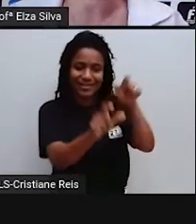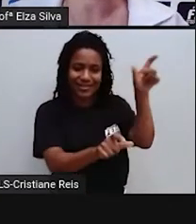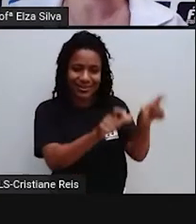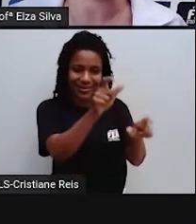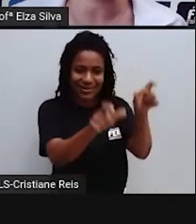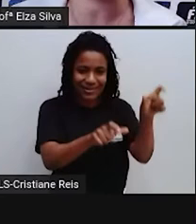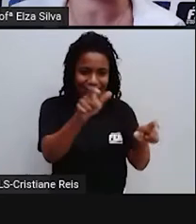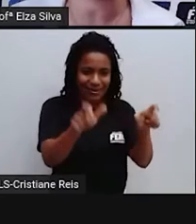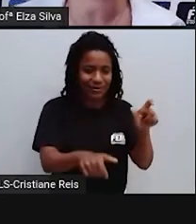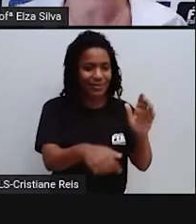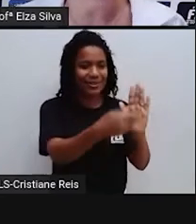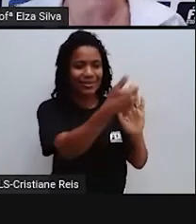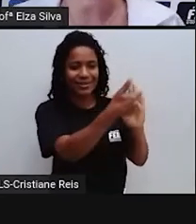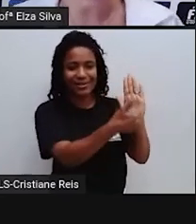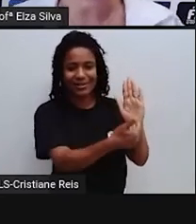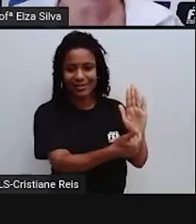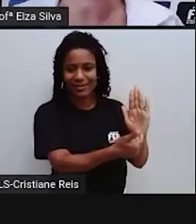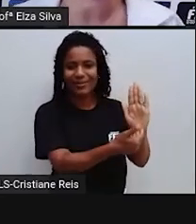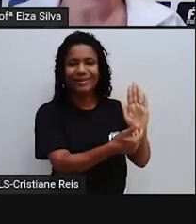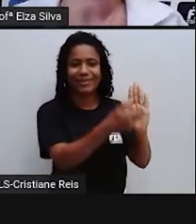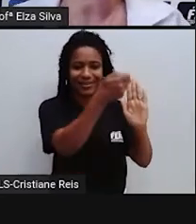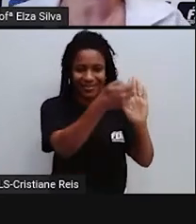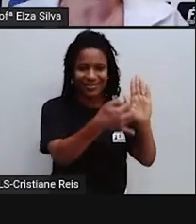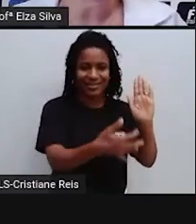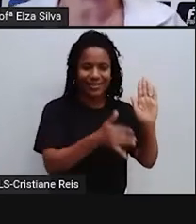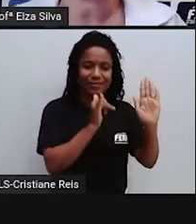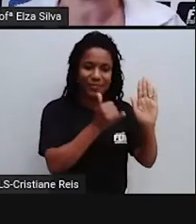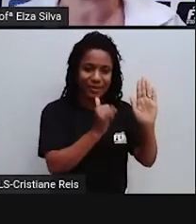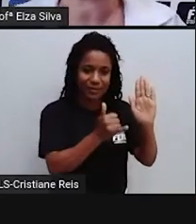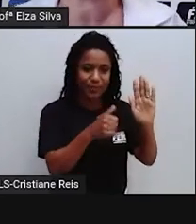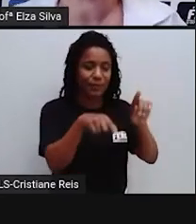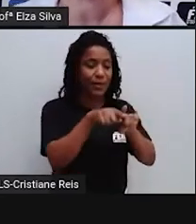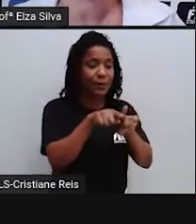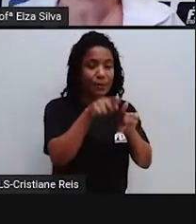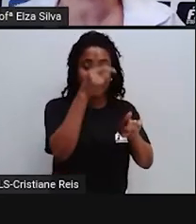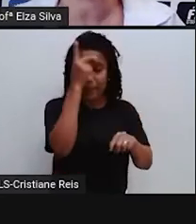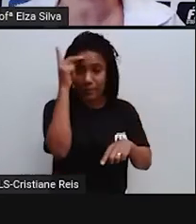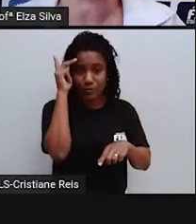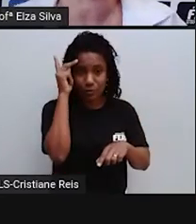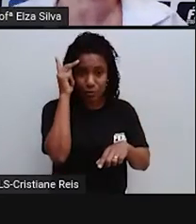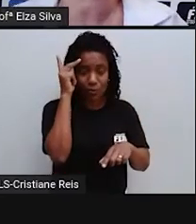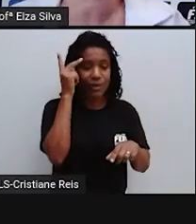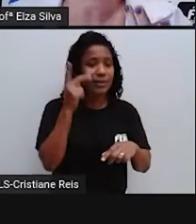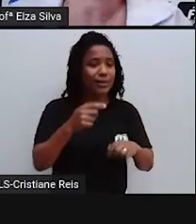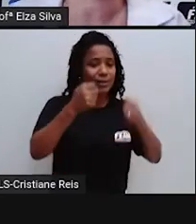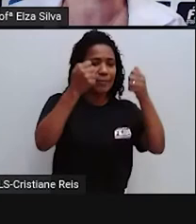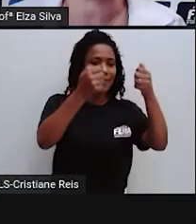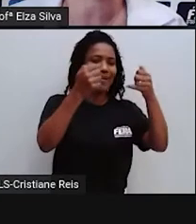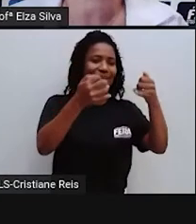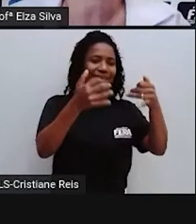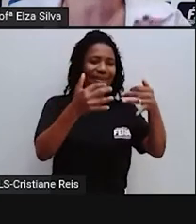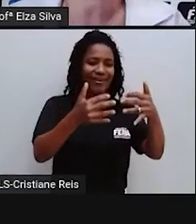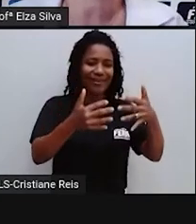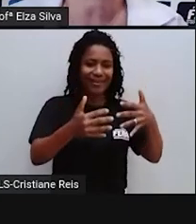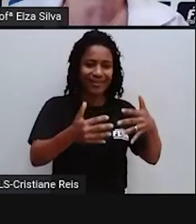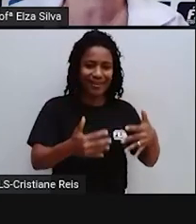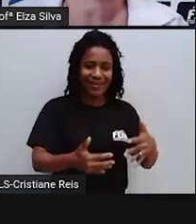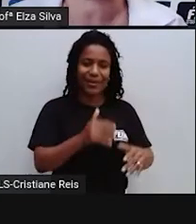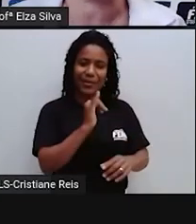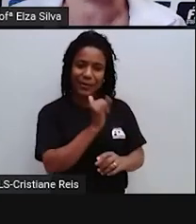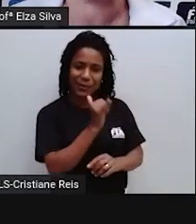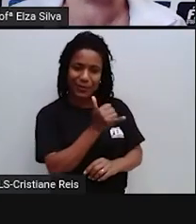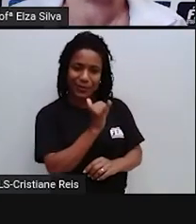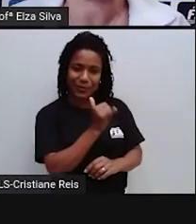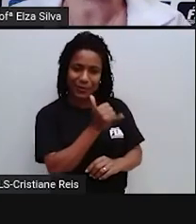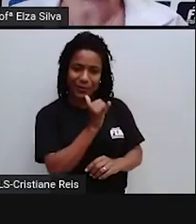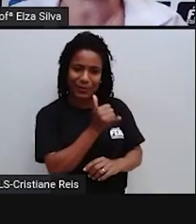Que são as pessoas Que participam da história E tem um narrador Não ficcional Um narrador real Aquele que conta a